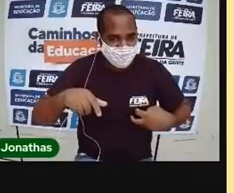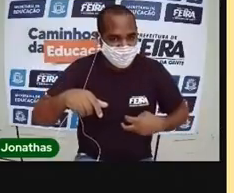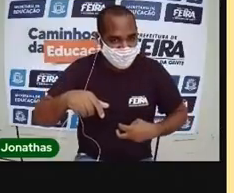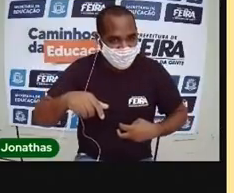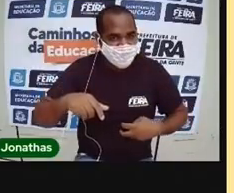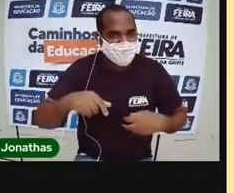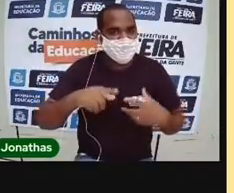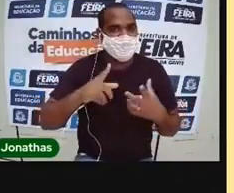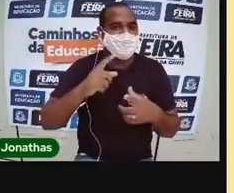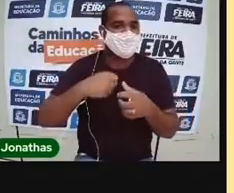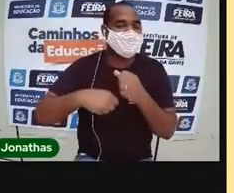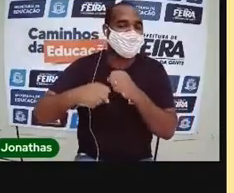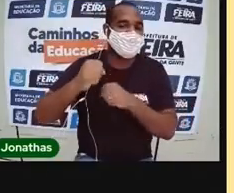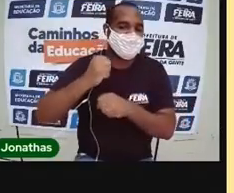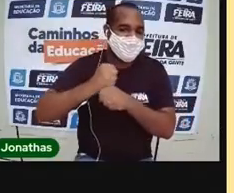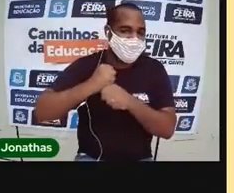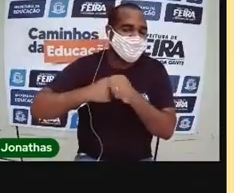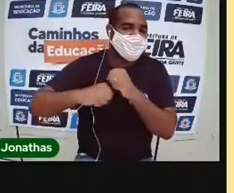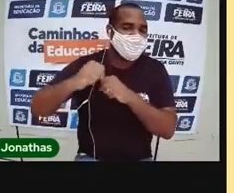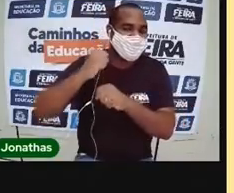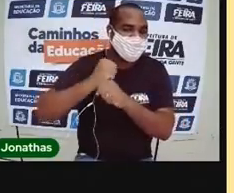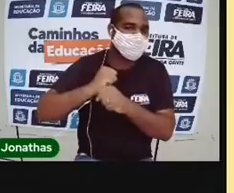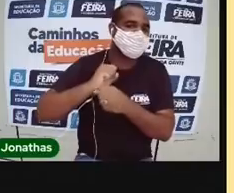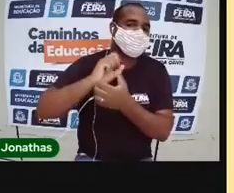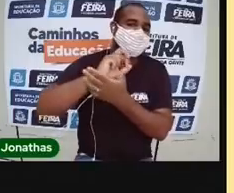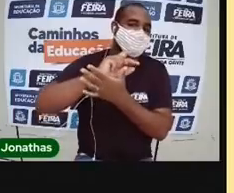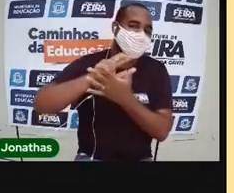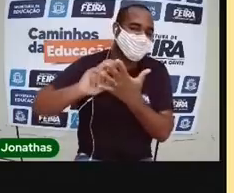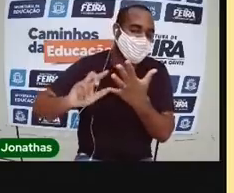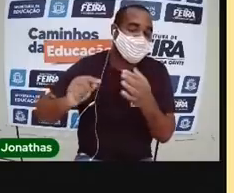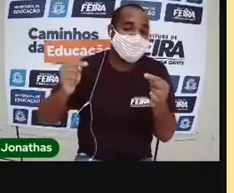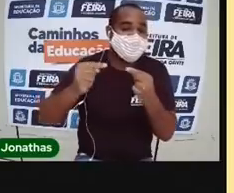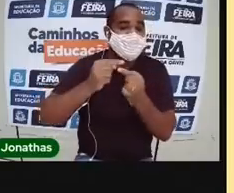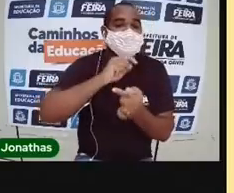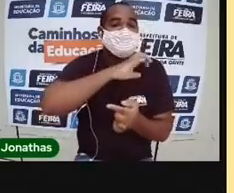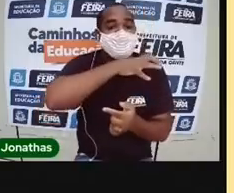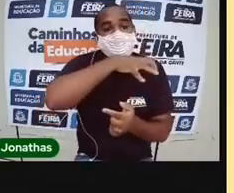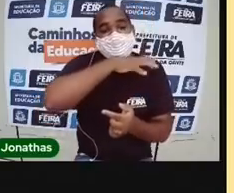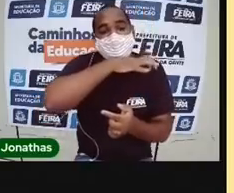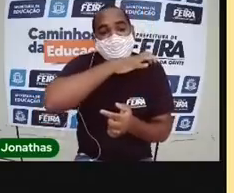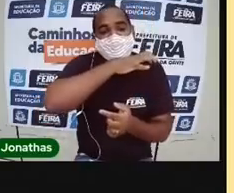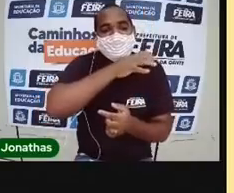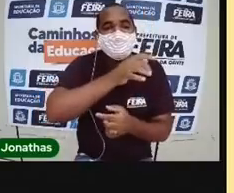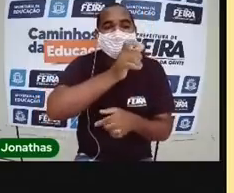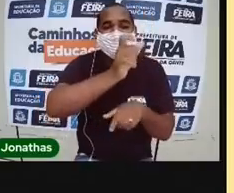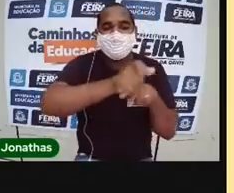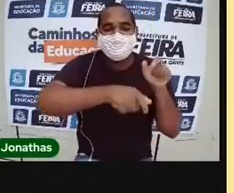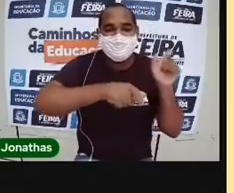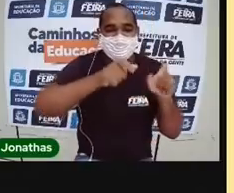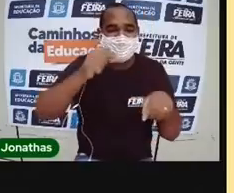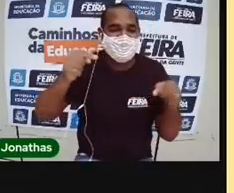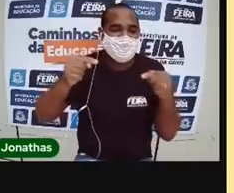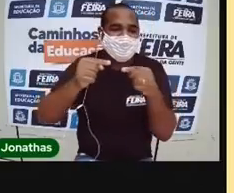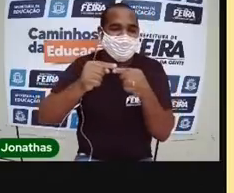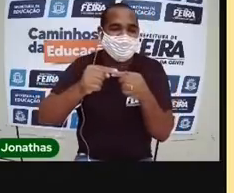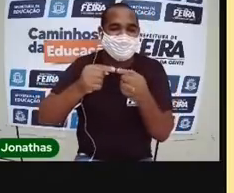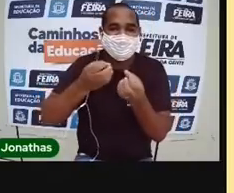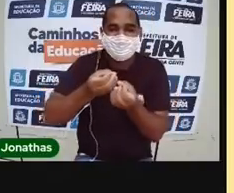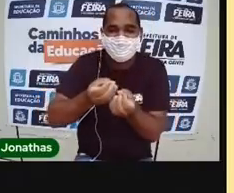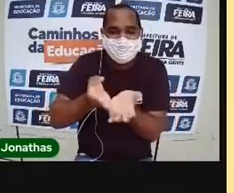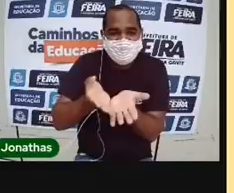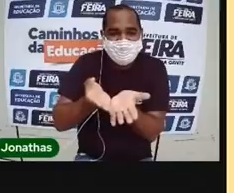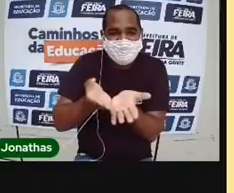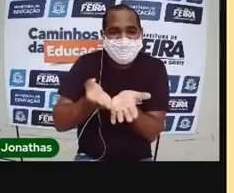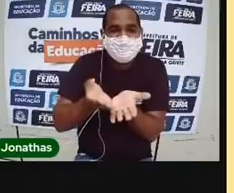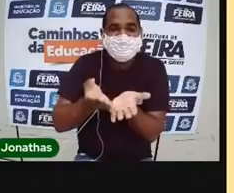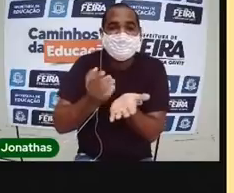é um ano de referência a um animal. Entendeu? Como se fosse um horóscopo. E nós